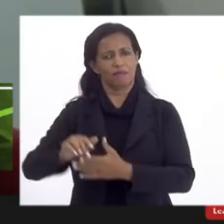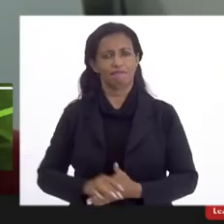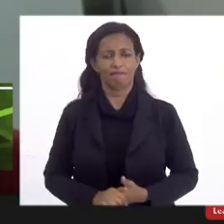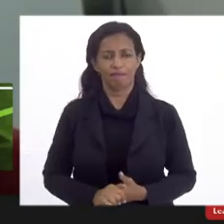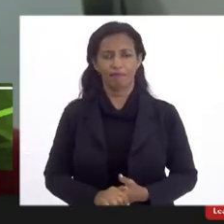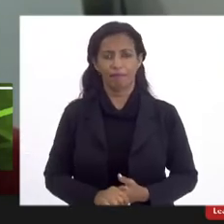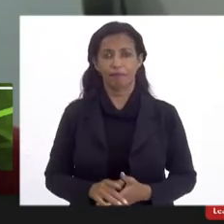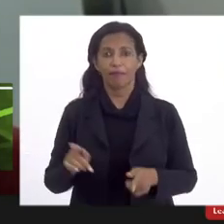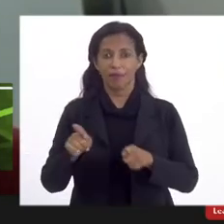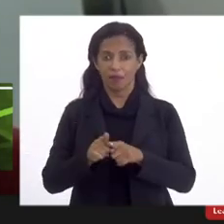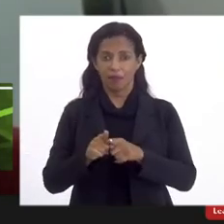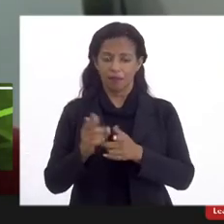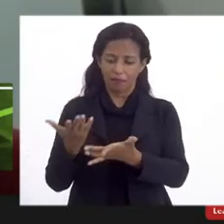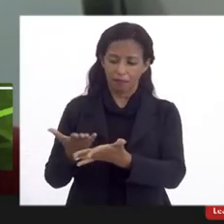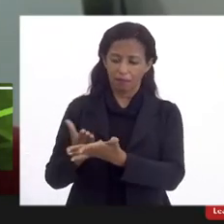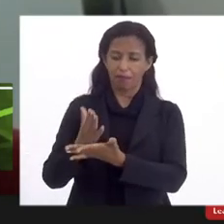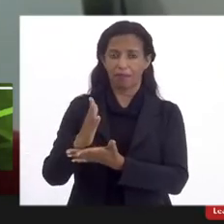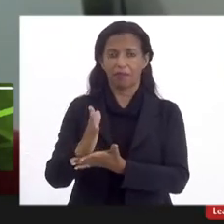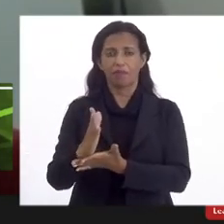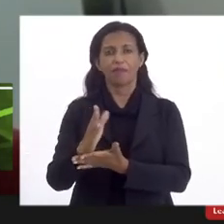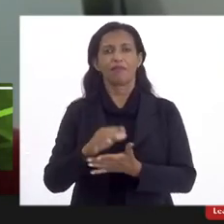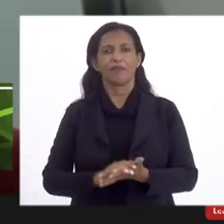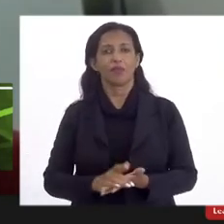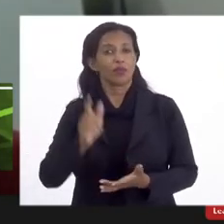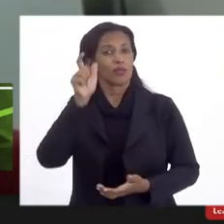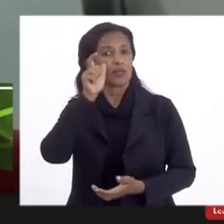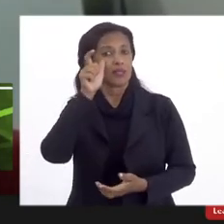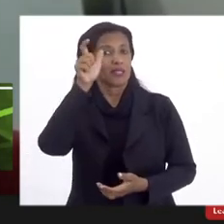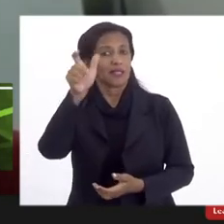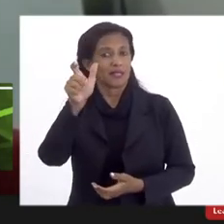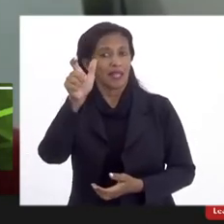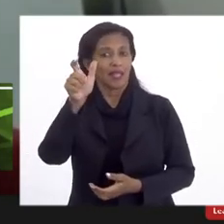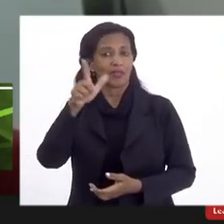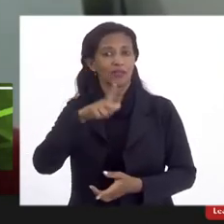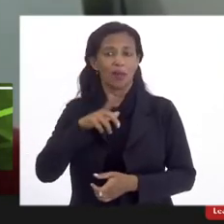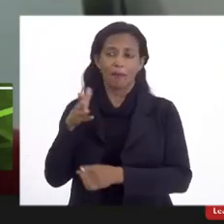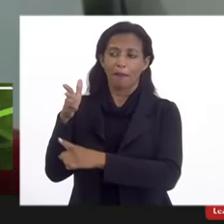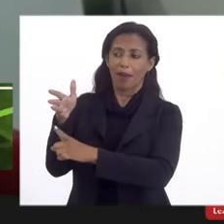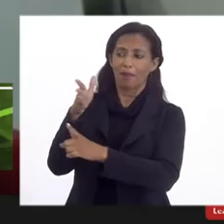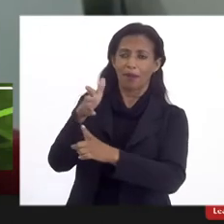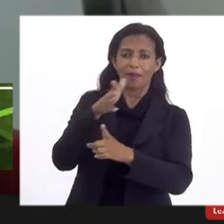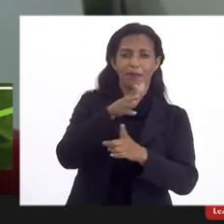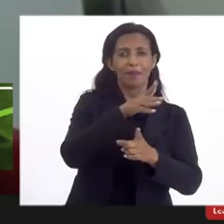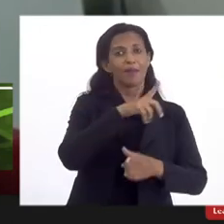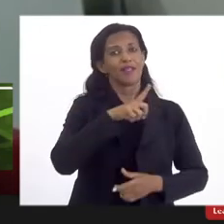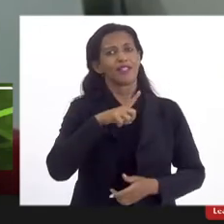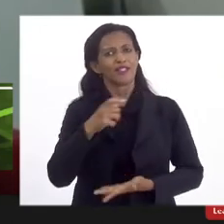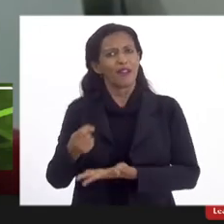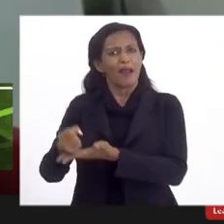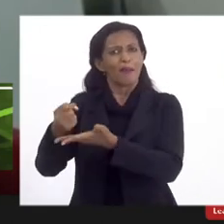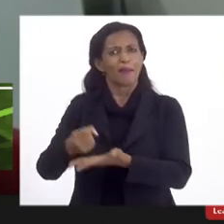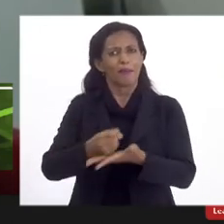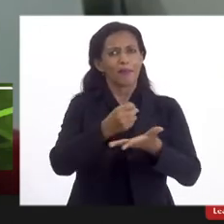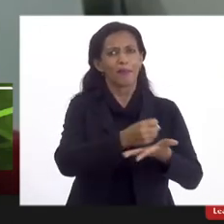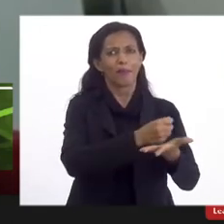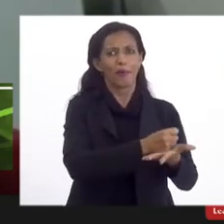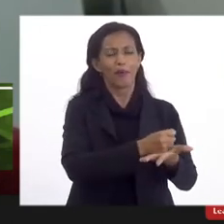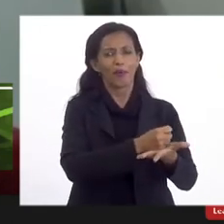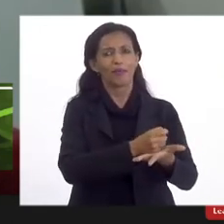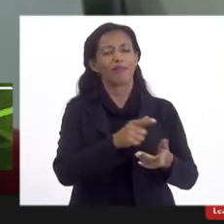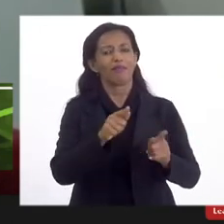da aprovação dos diretamente interessados, tivemos importantes apoios formais